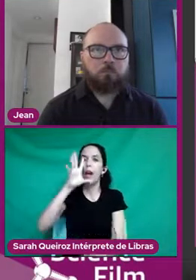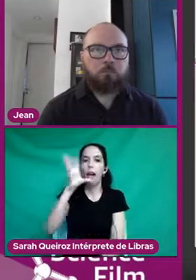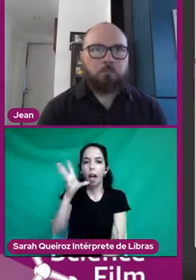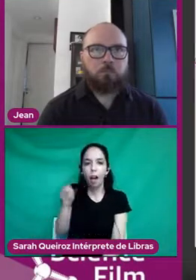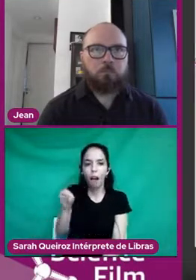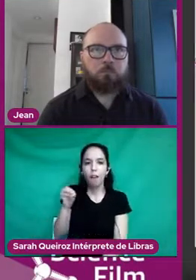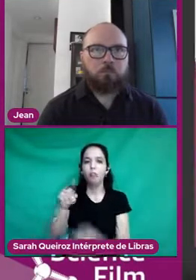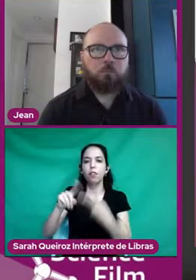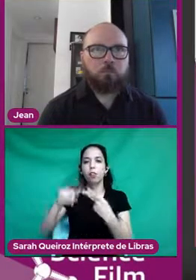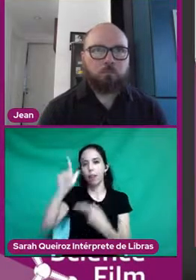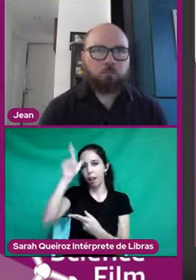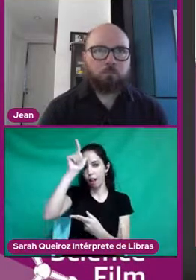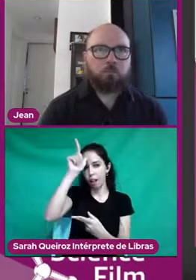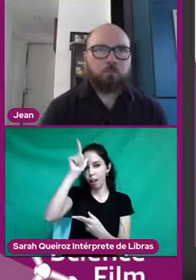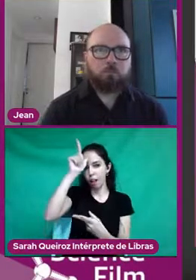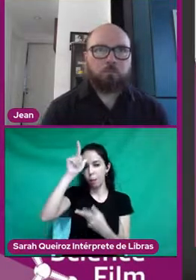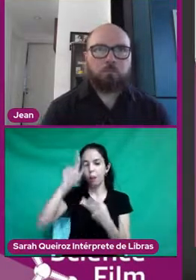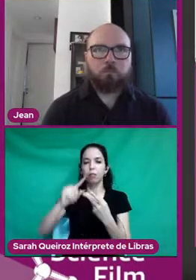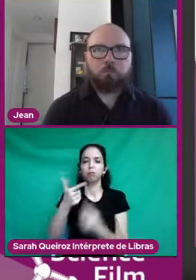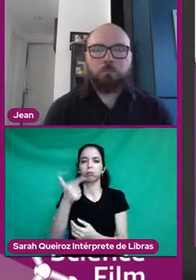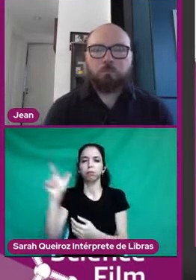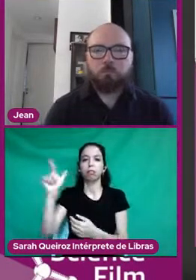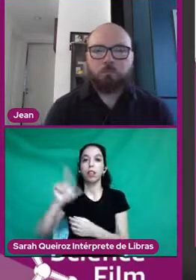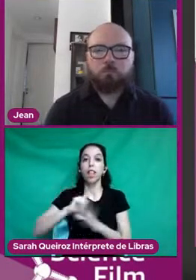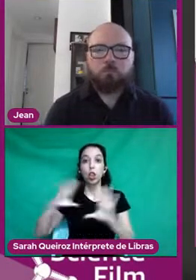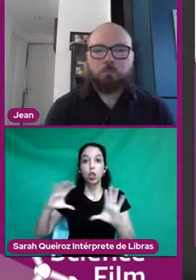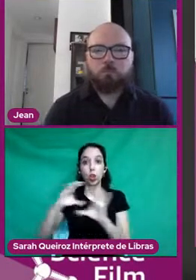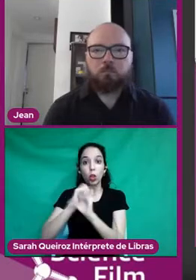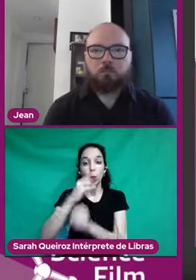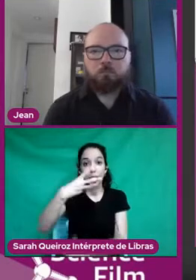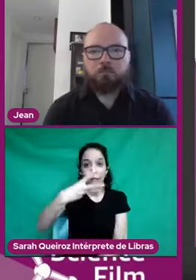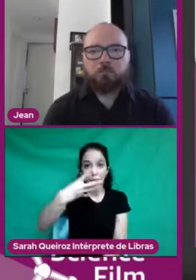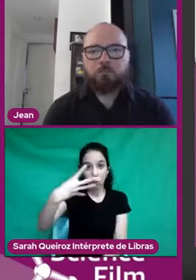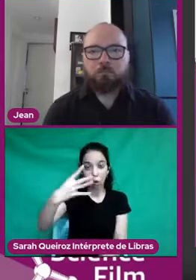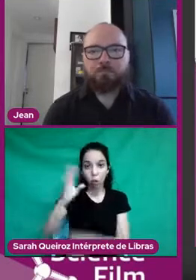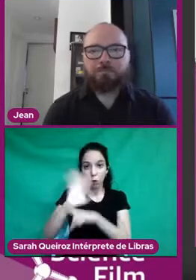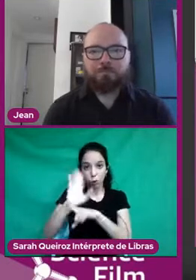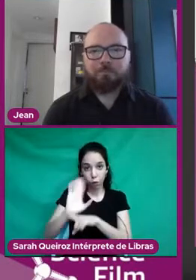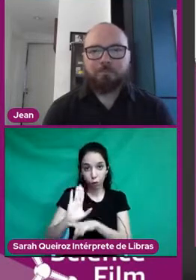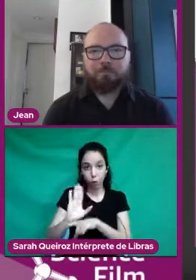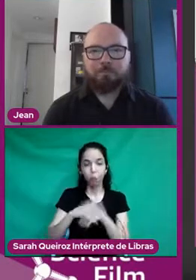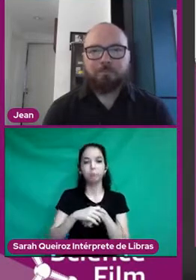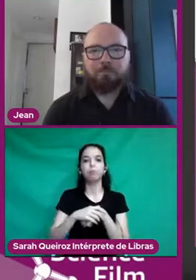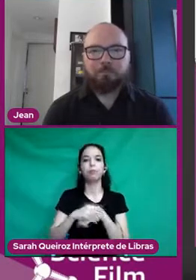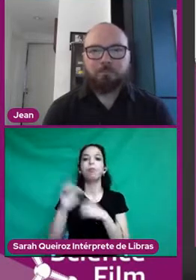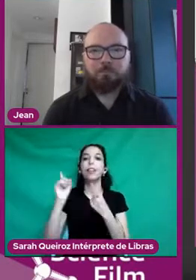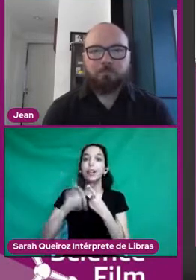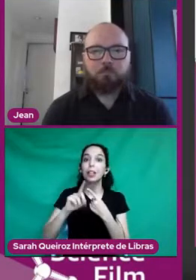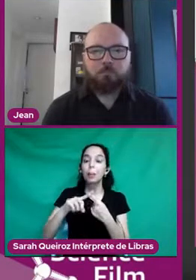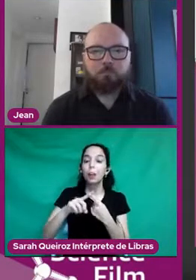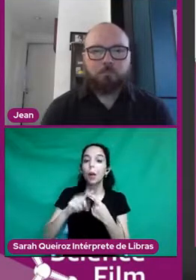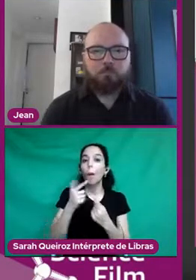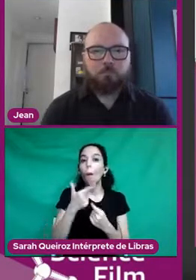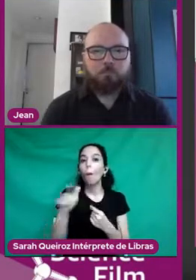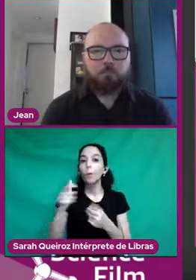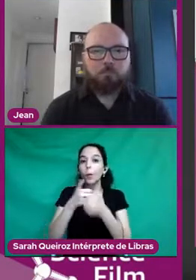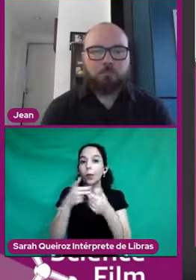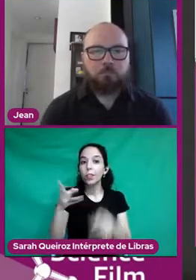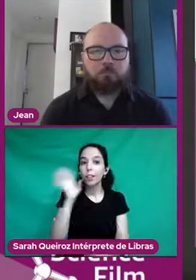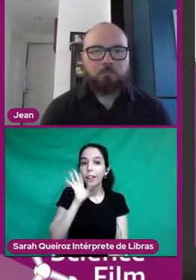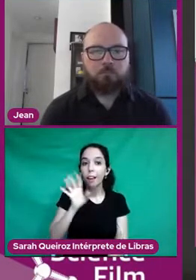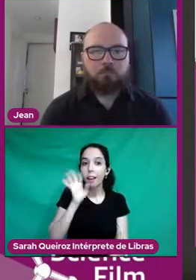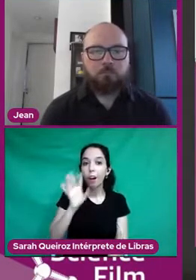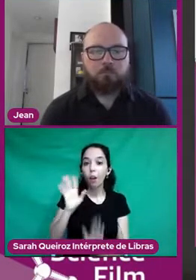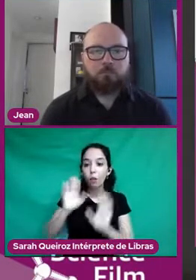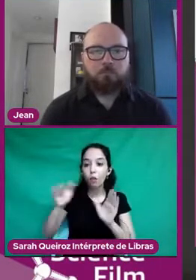muitos outros. São 34 filmes no total. Um outro destaque que a gente tem aqui para jovens é o